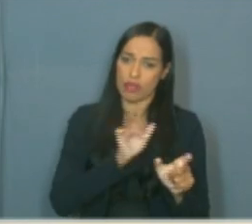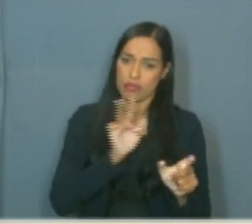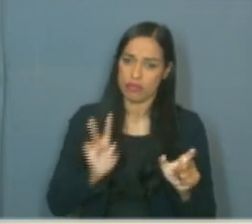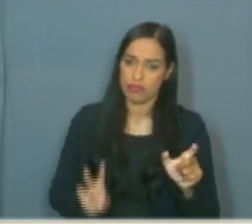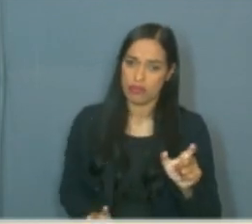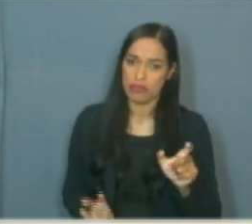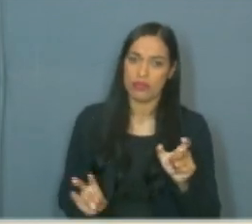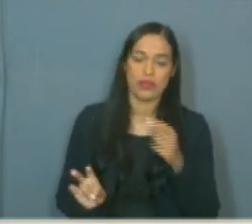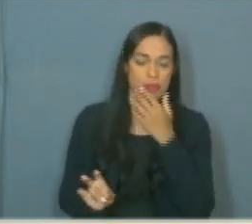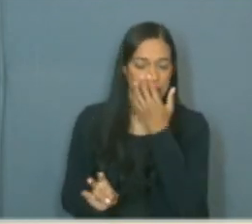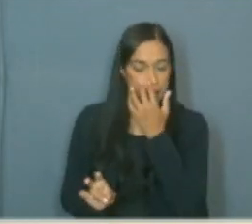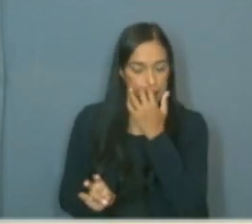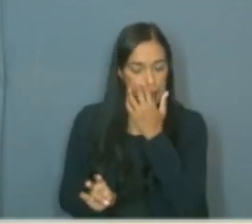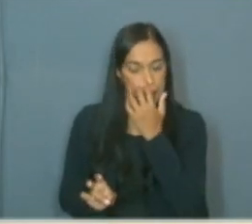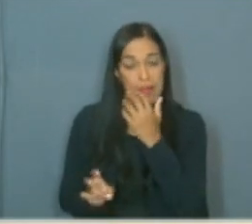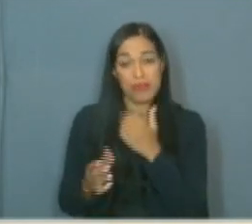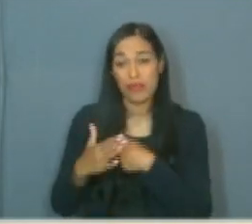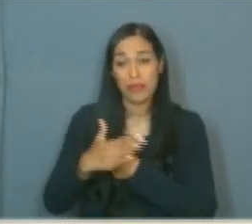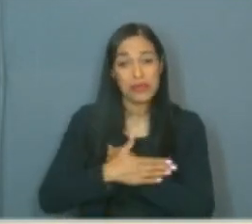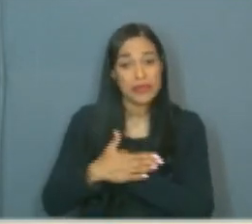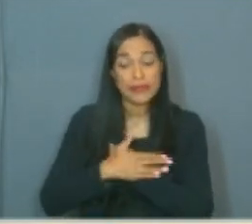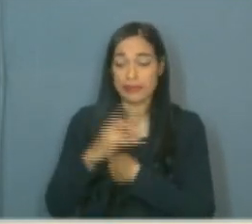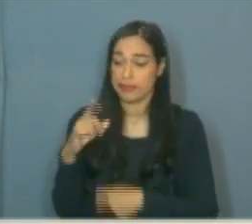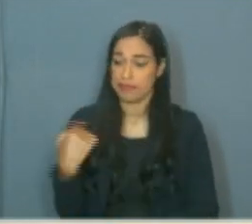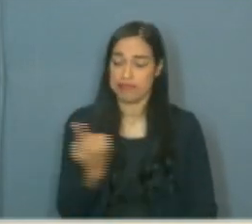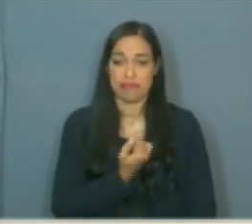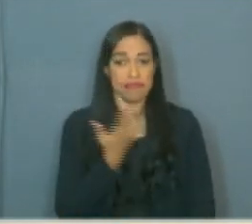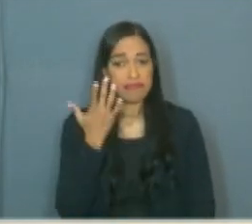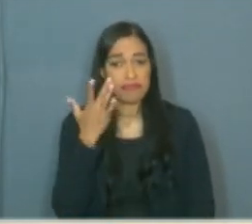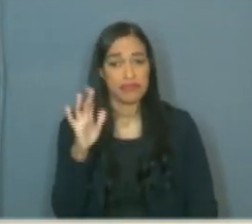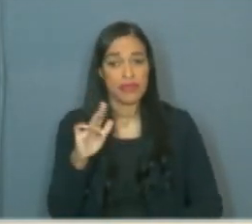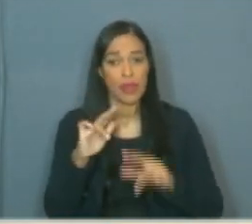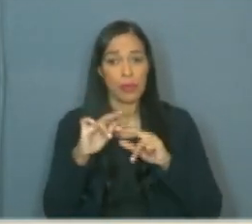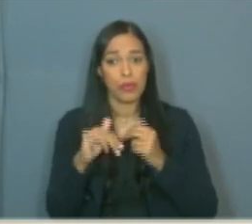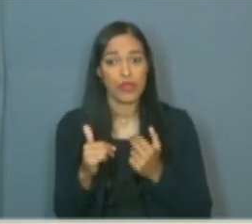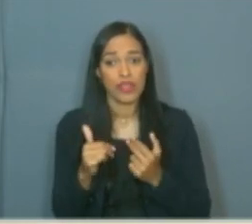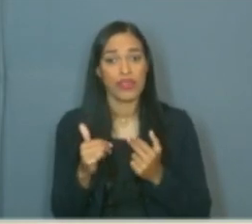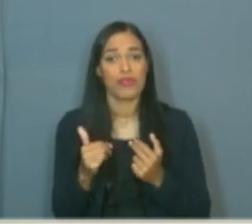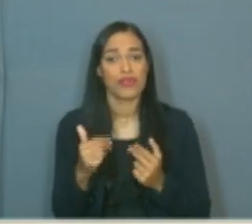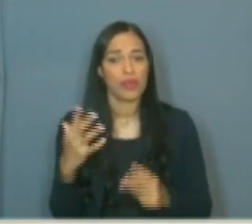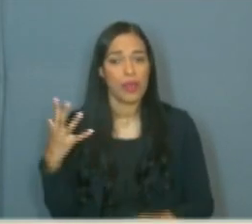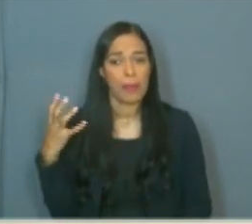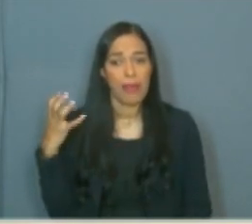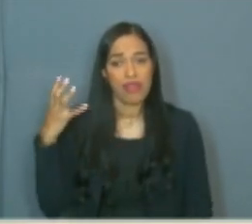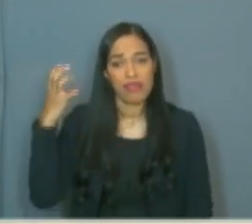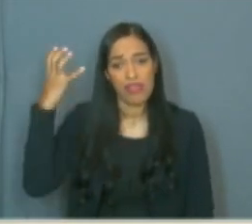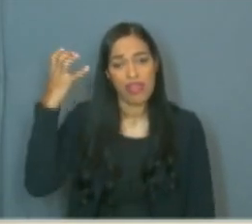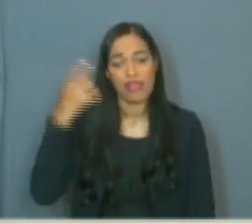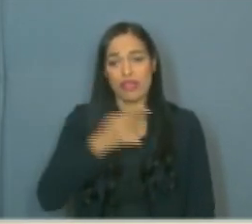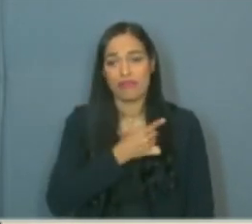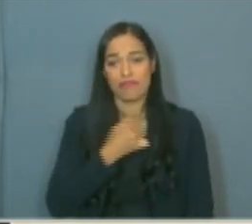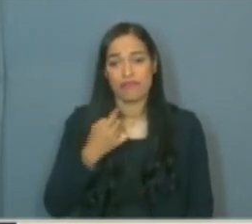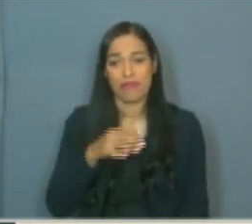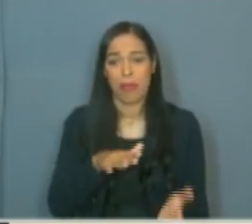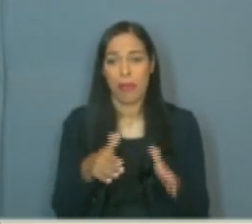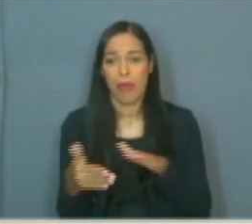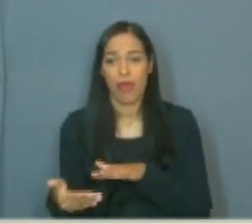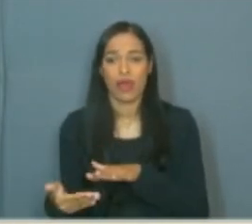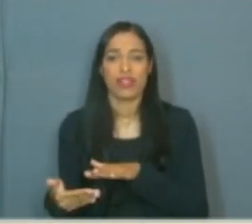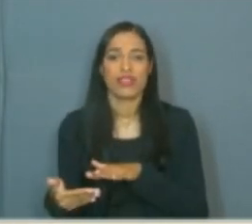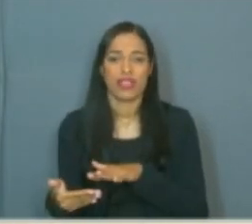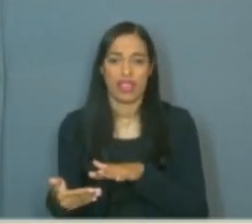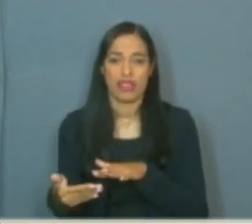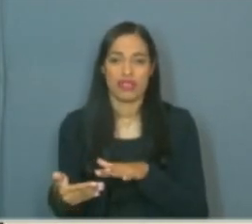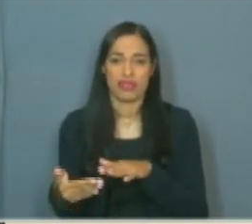qual o motivo de a vida de Marielle ter sido ceifada de modo tão